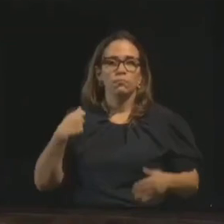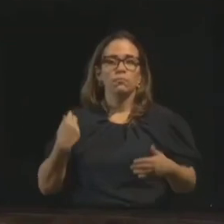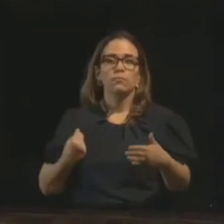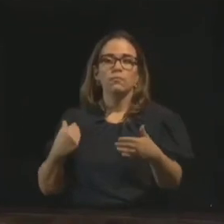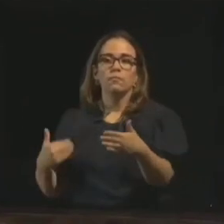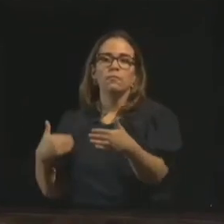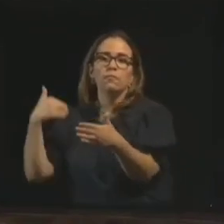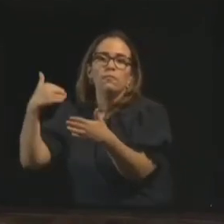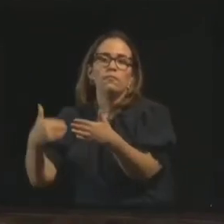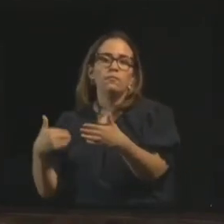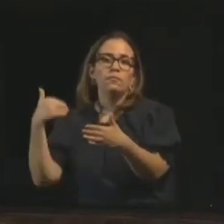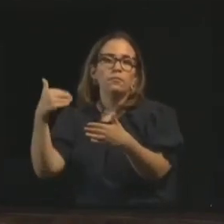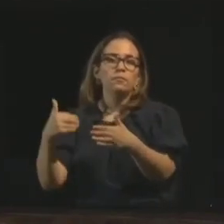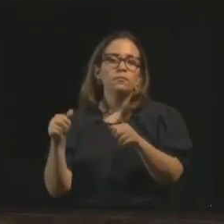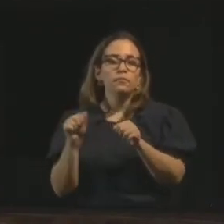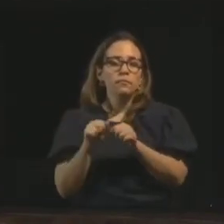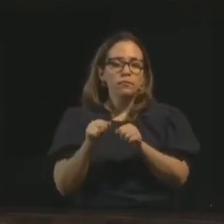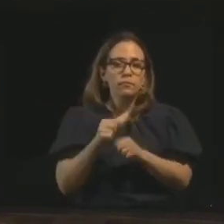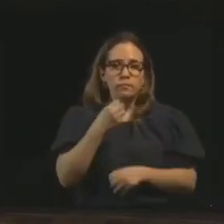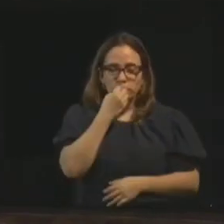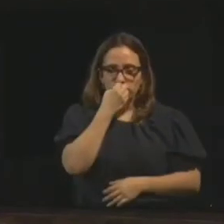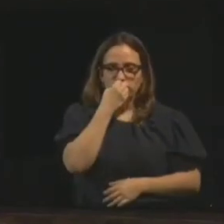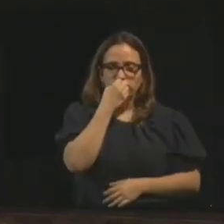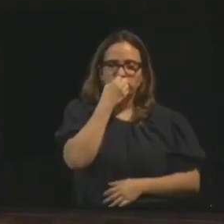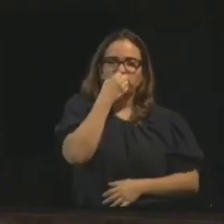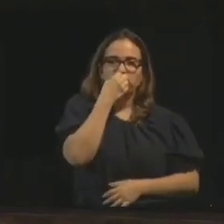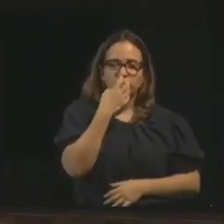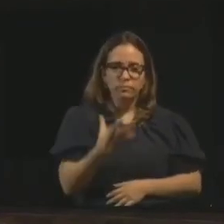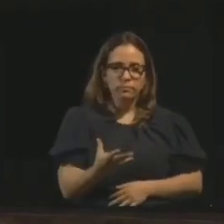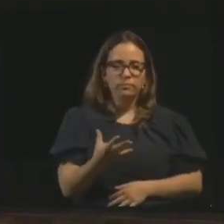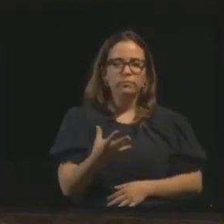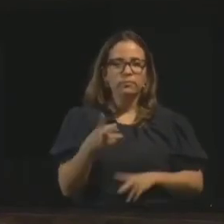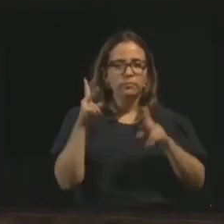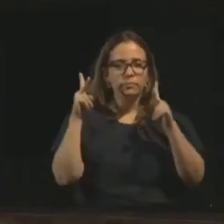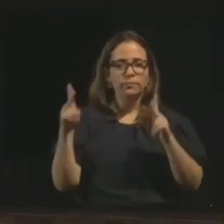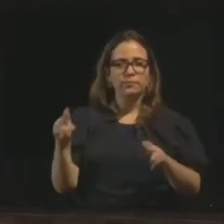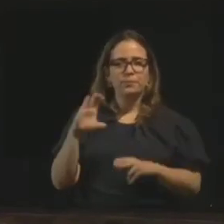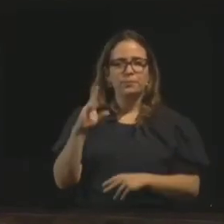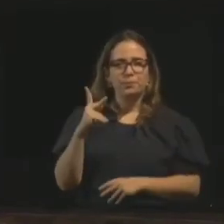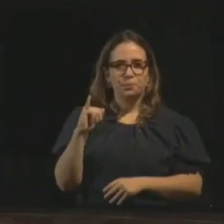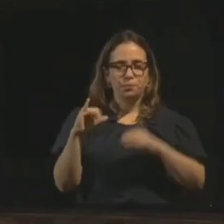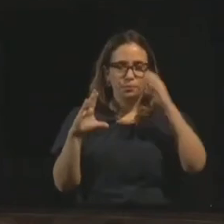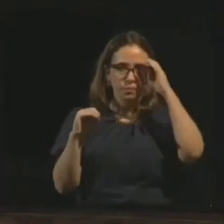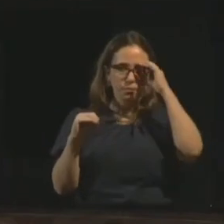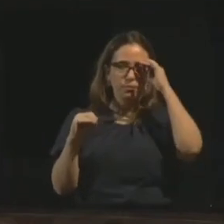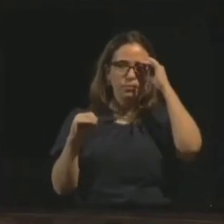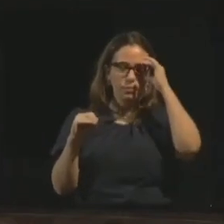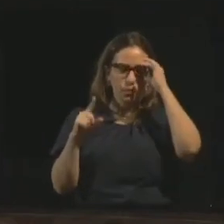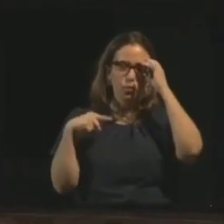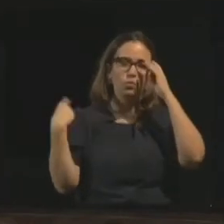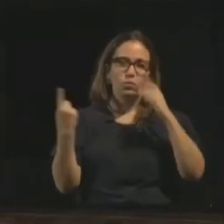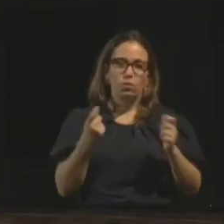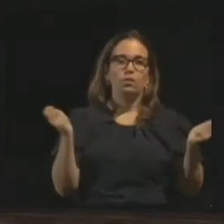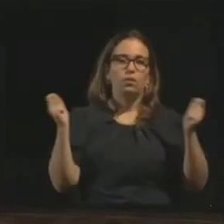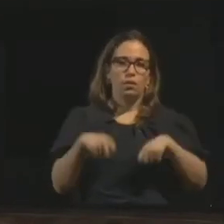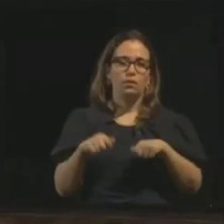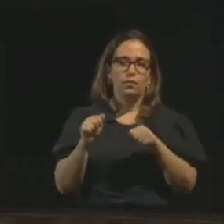mas fazer o bem, trabalhar no bem, muito, como Chico Xavier fez, todos nós podemos.